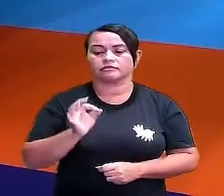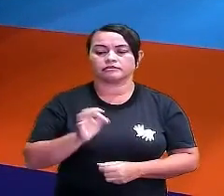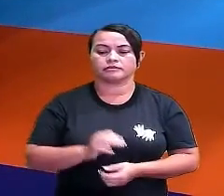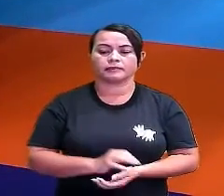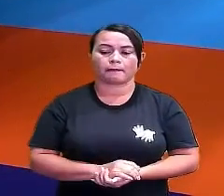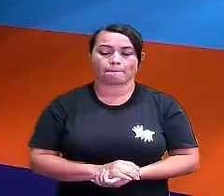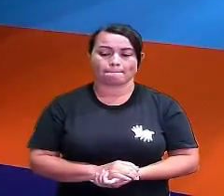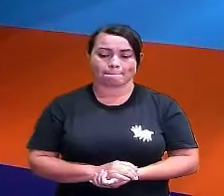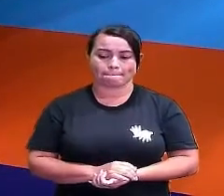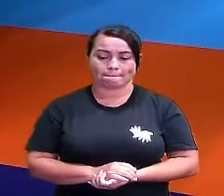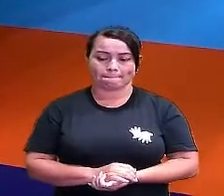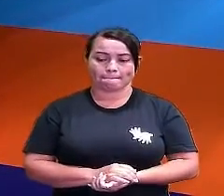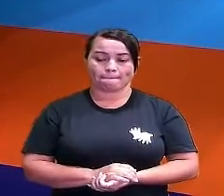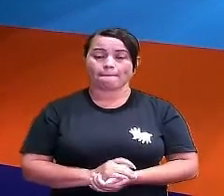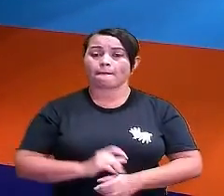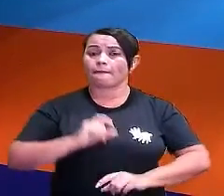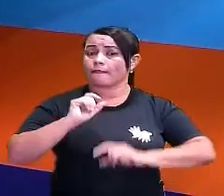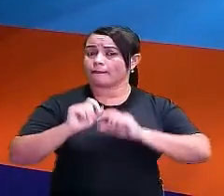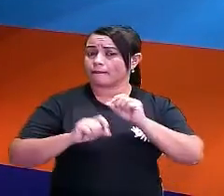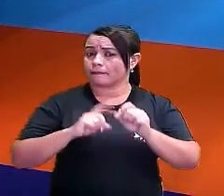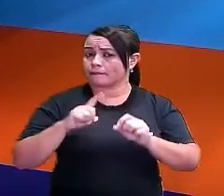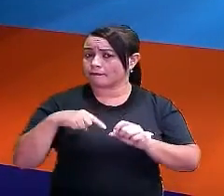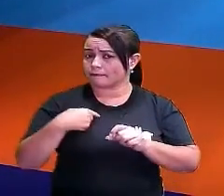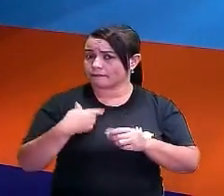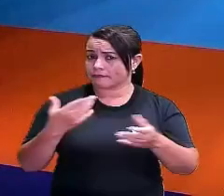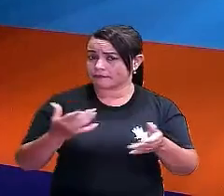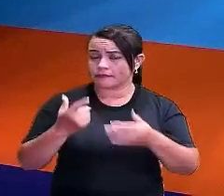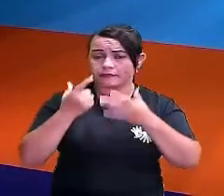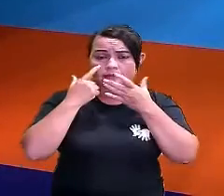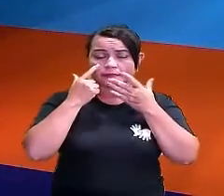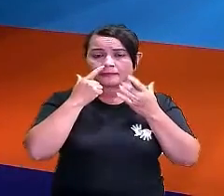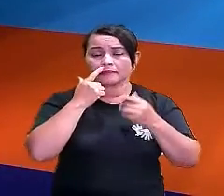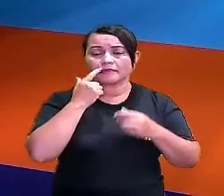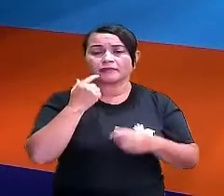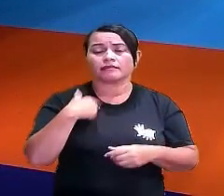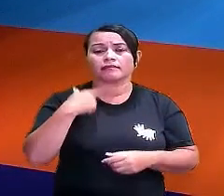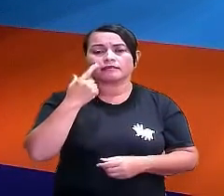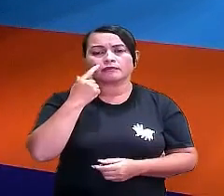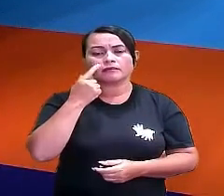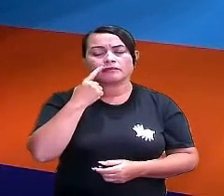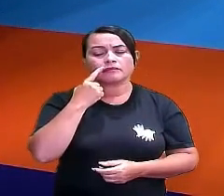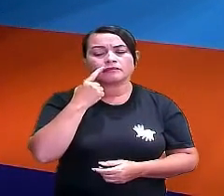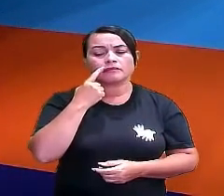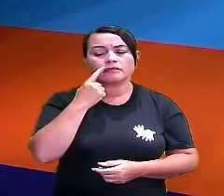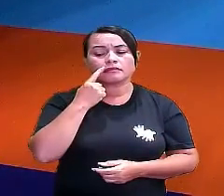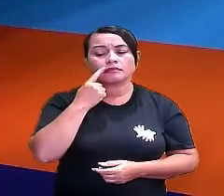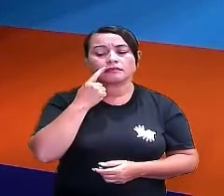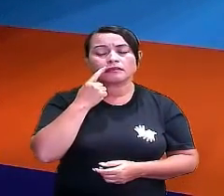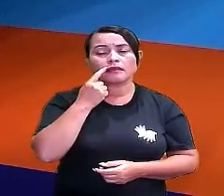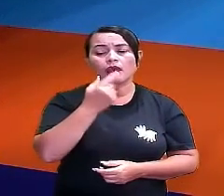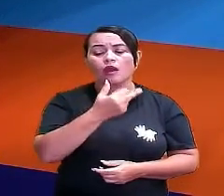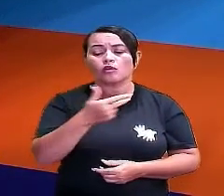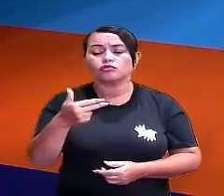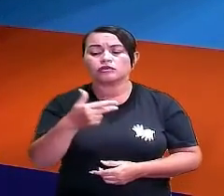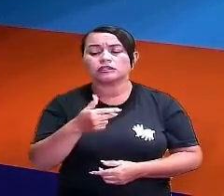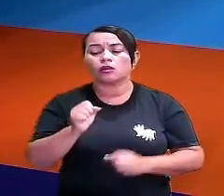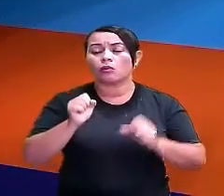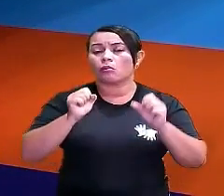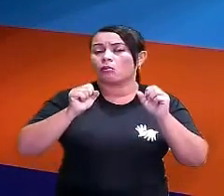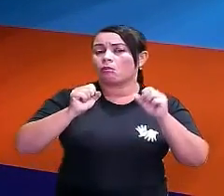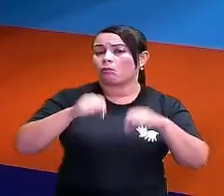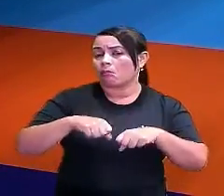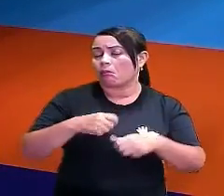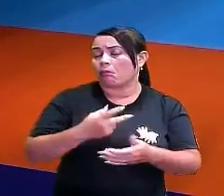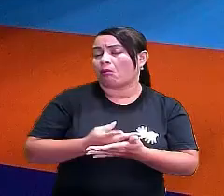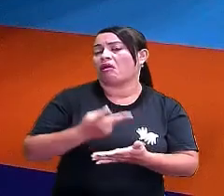Ó, o que a gente vai fazer agora? Nós vamos marcar as situações que são prováveis de acontecer, tá